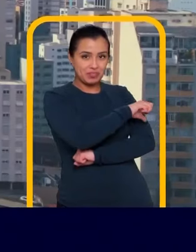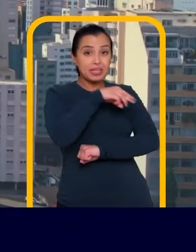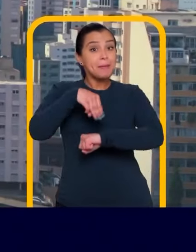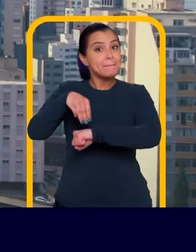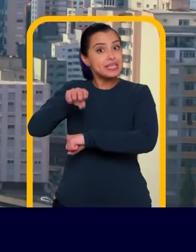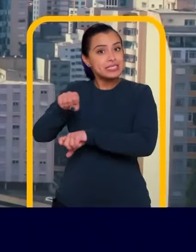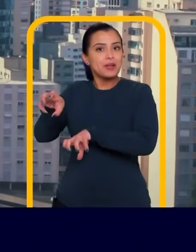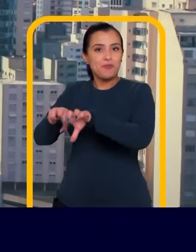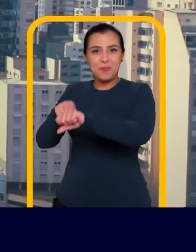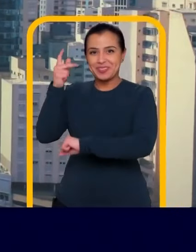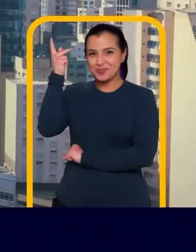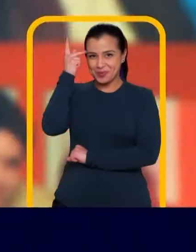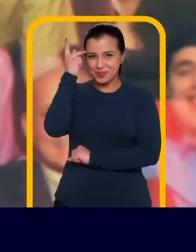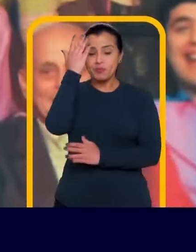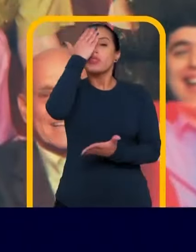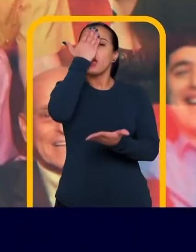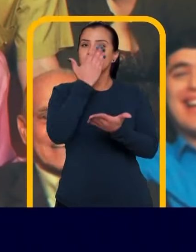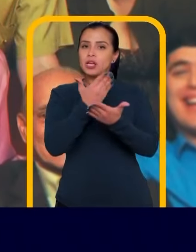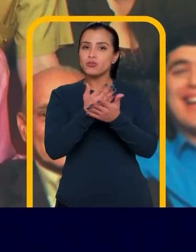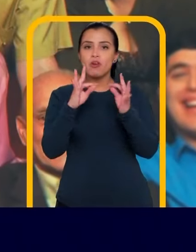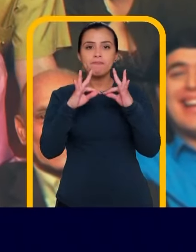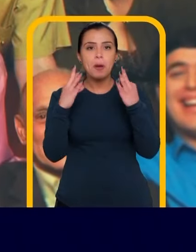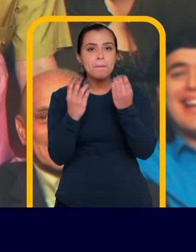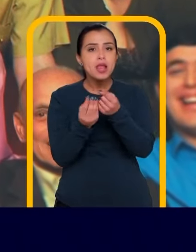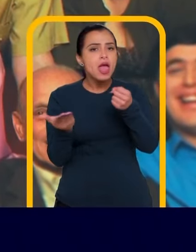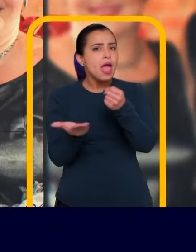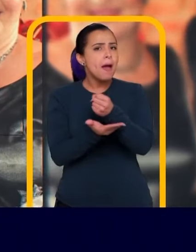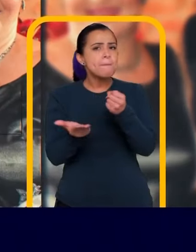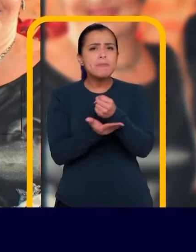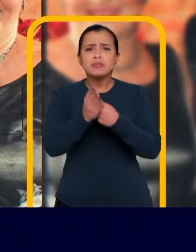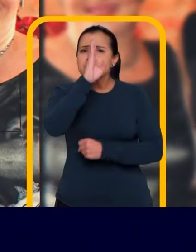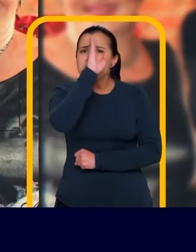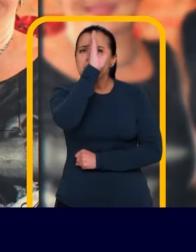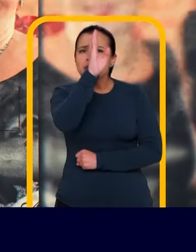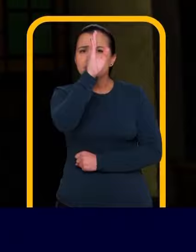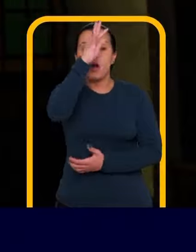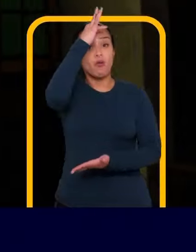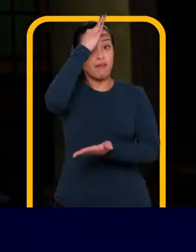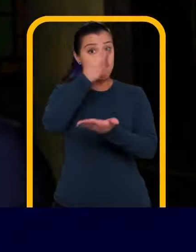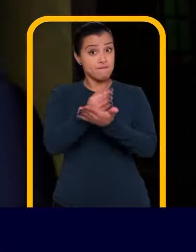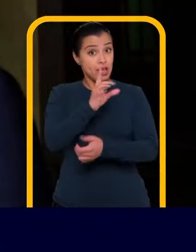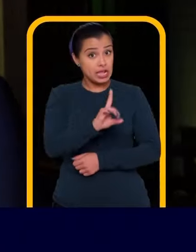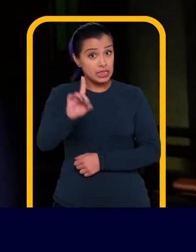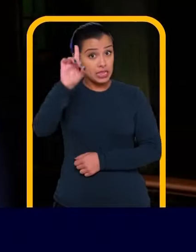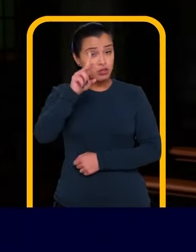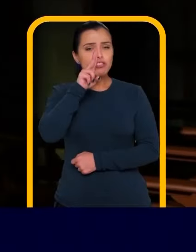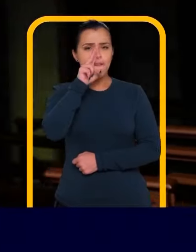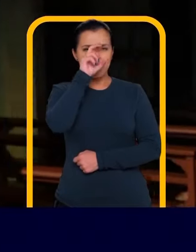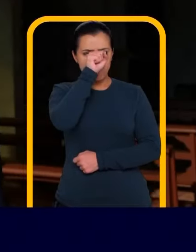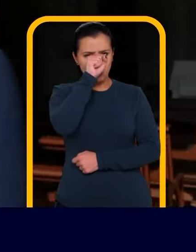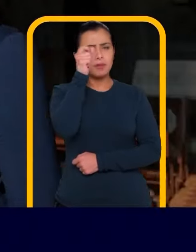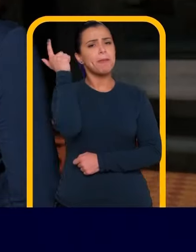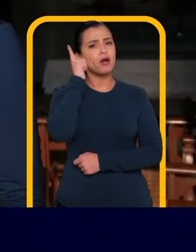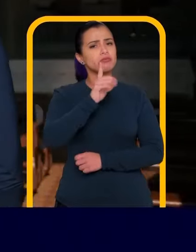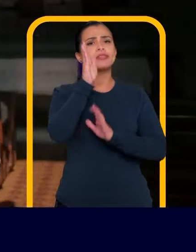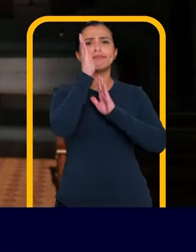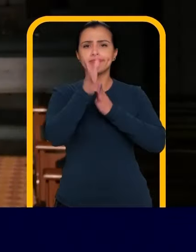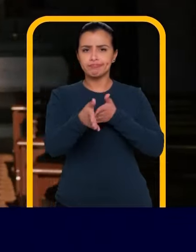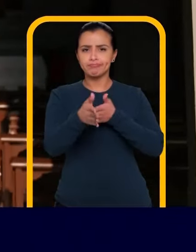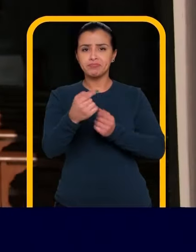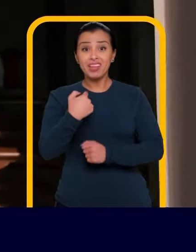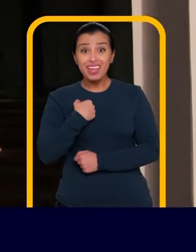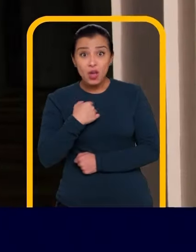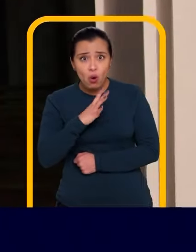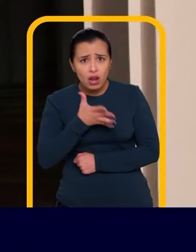e mestrado em São Paulo Acredito que a família é a base de tudo E a fé em Deus, nossa força para